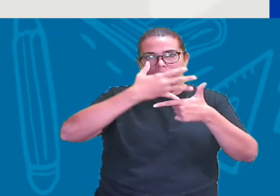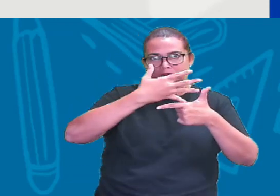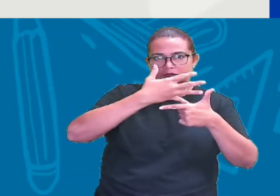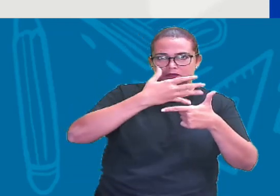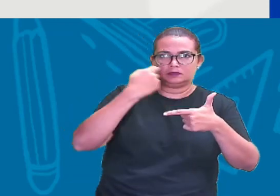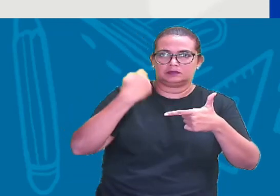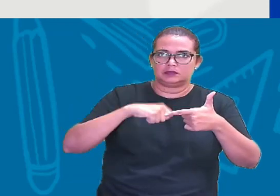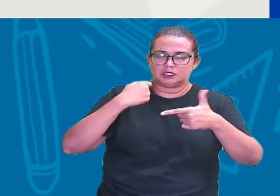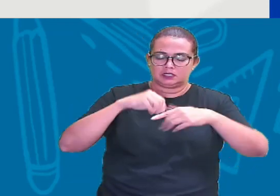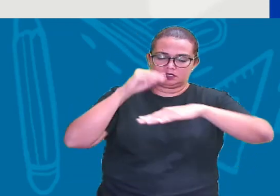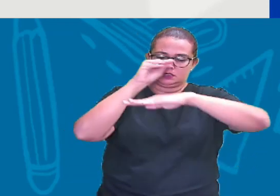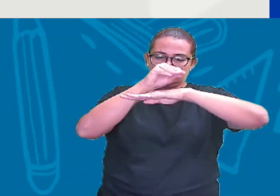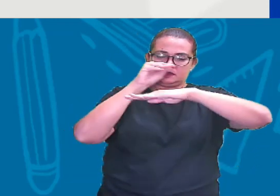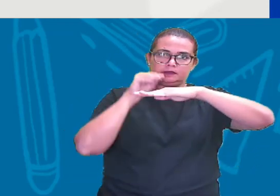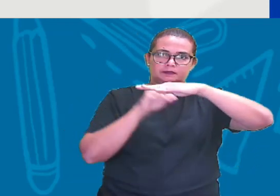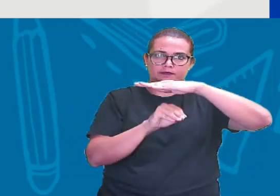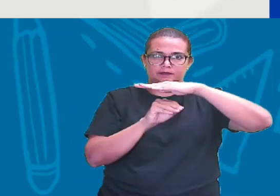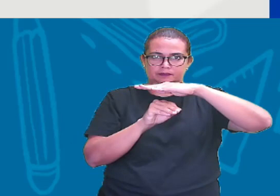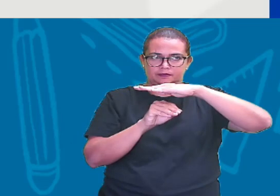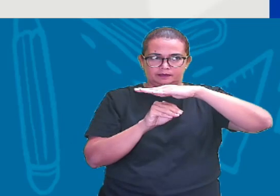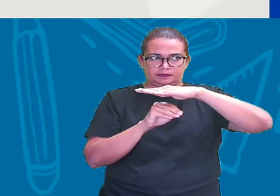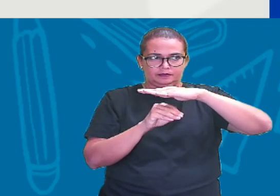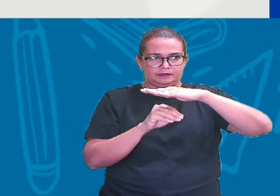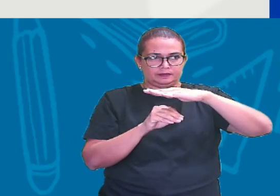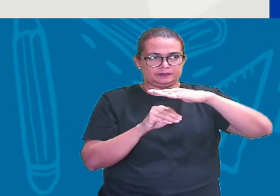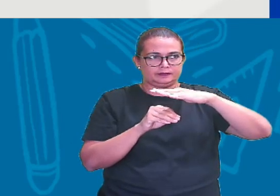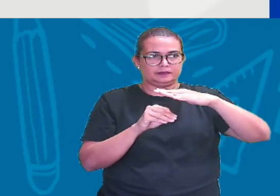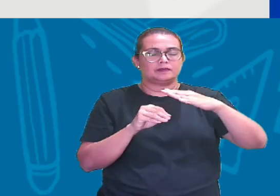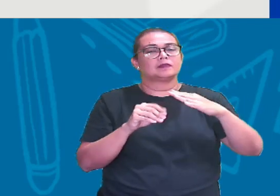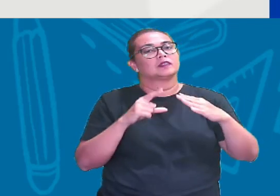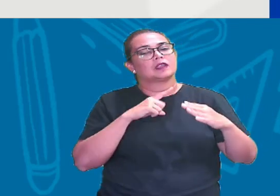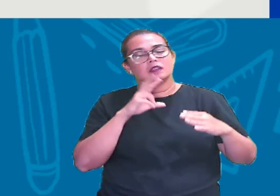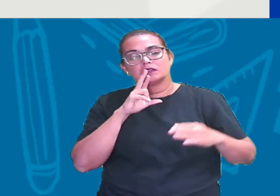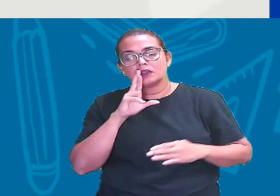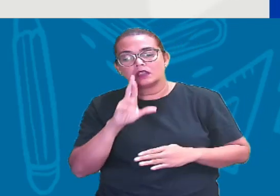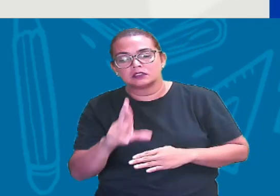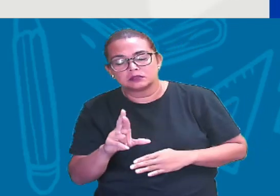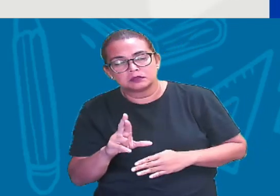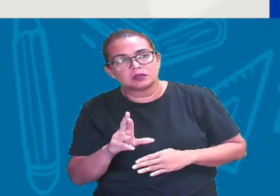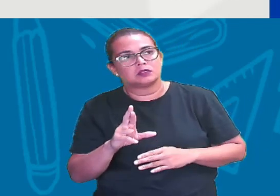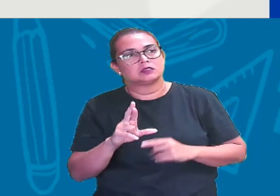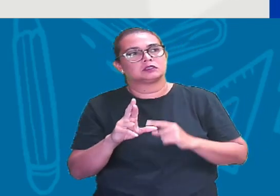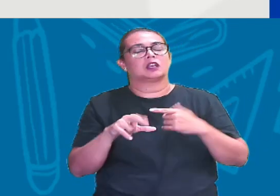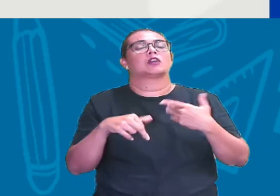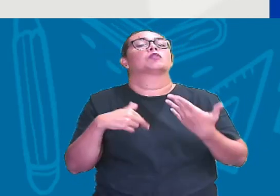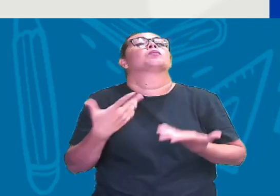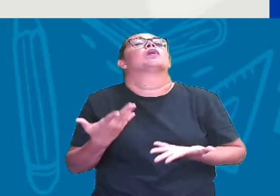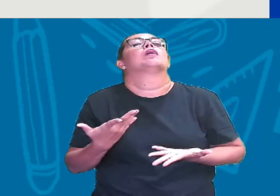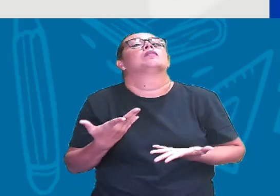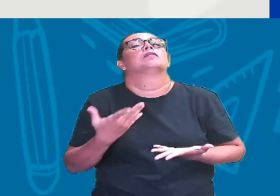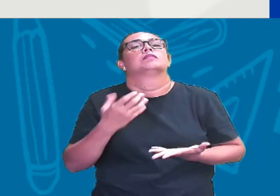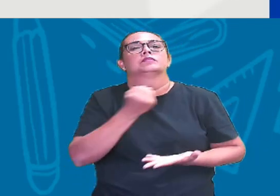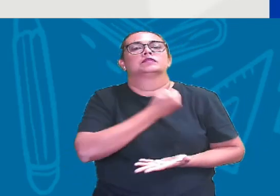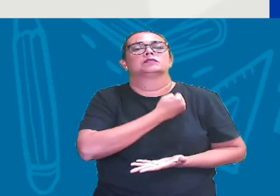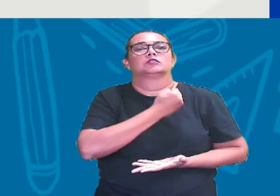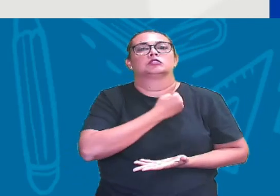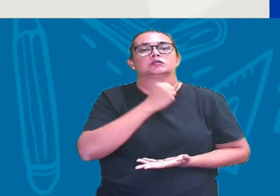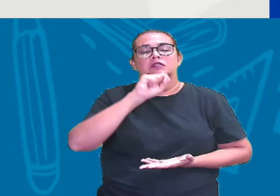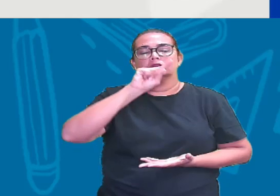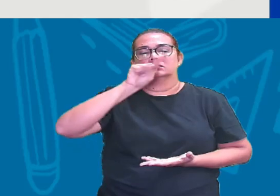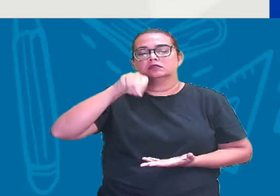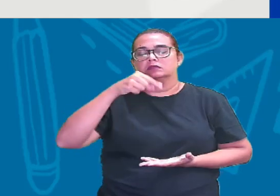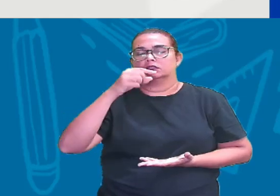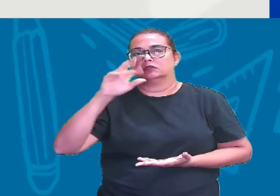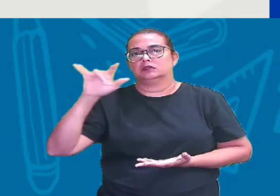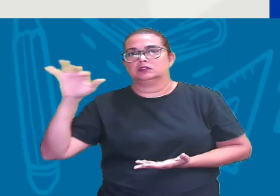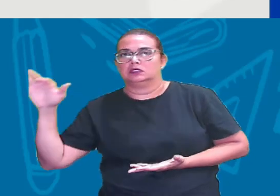ser uma fração E essa fração Ela tem um resultado O seu resultado É o que? Um número Decimal